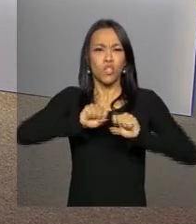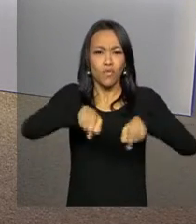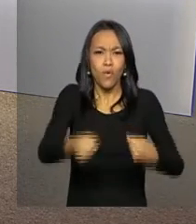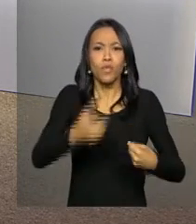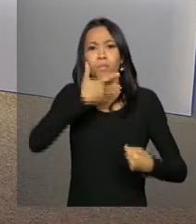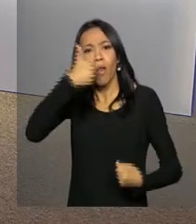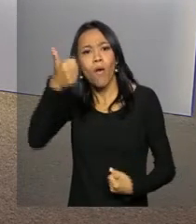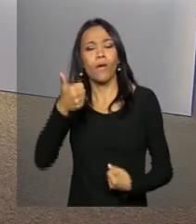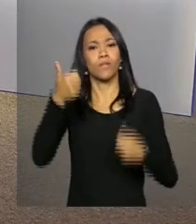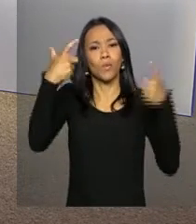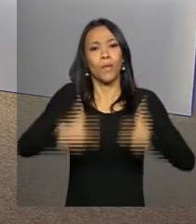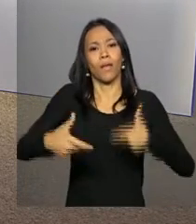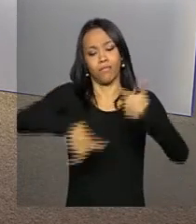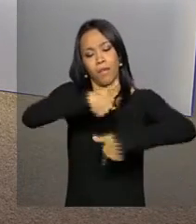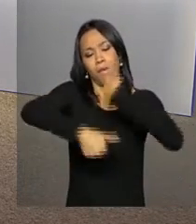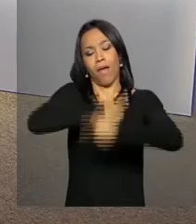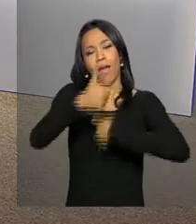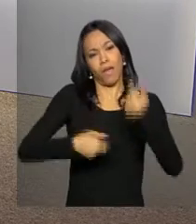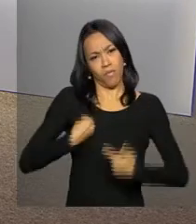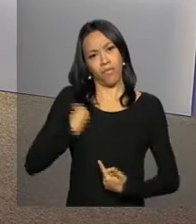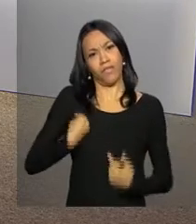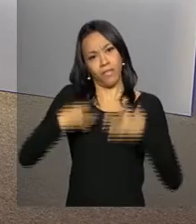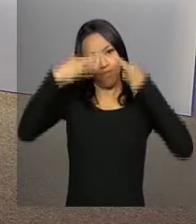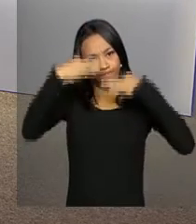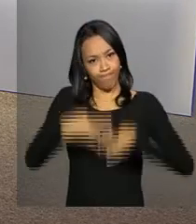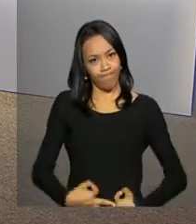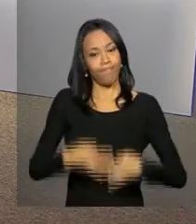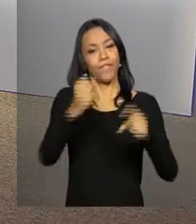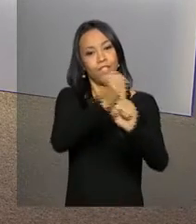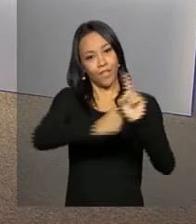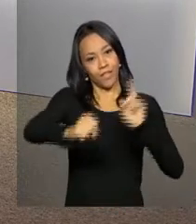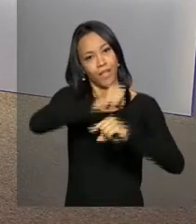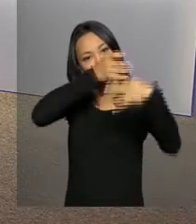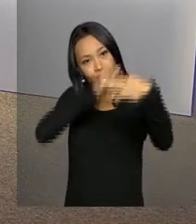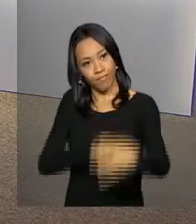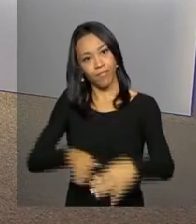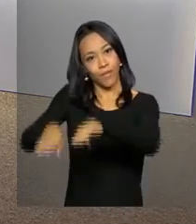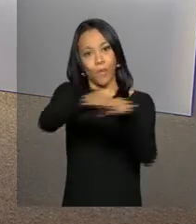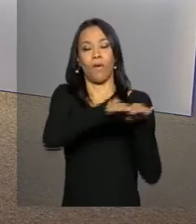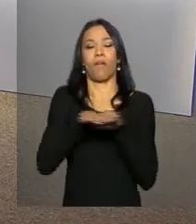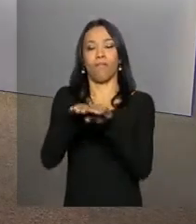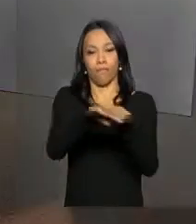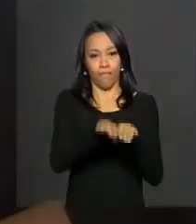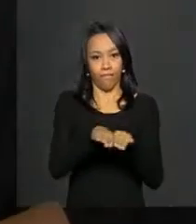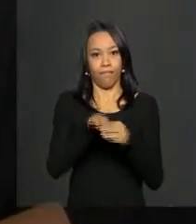condições de trabalho, uma vida mais digna e uma sociedade mais justa e igualitária.